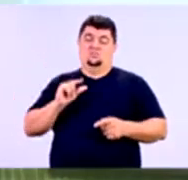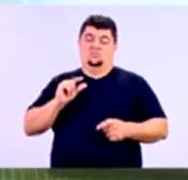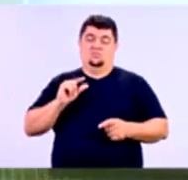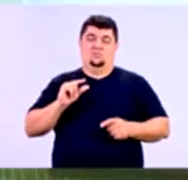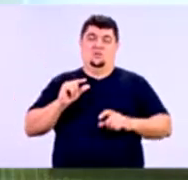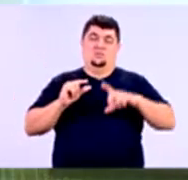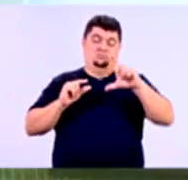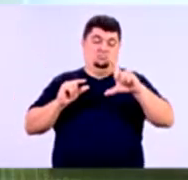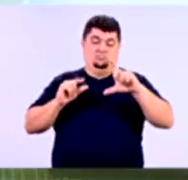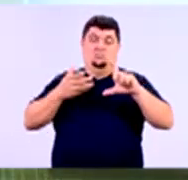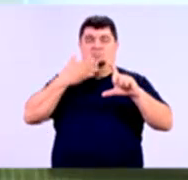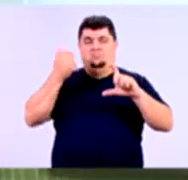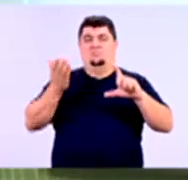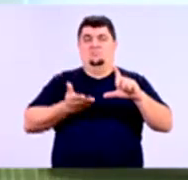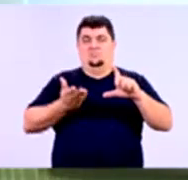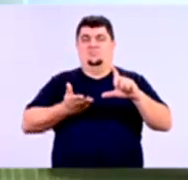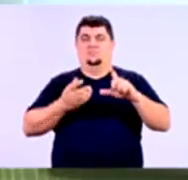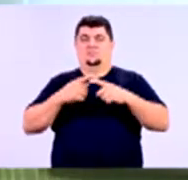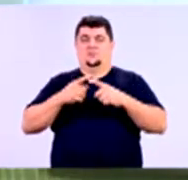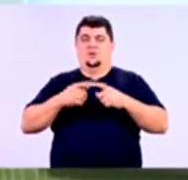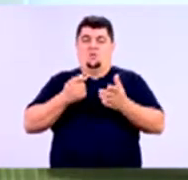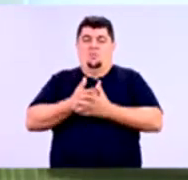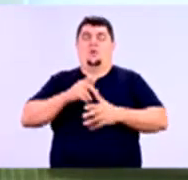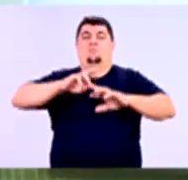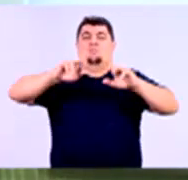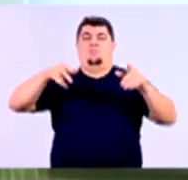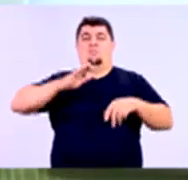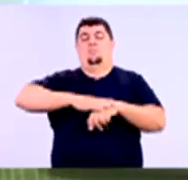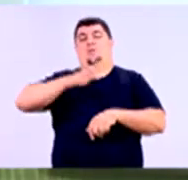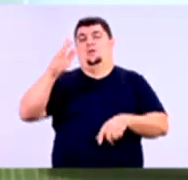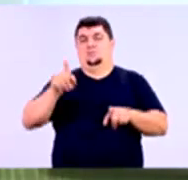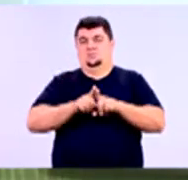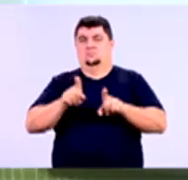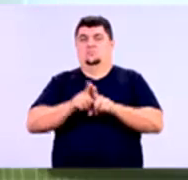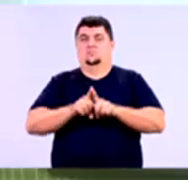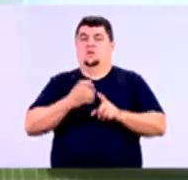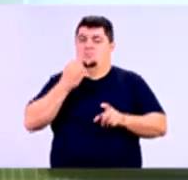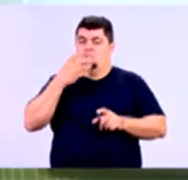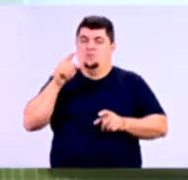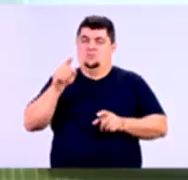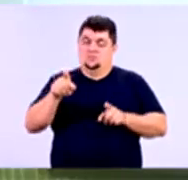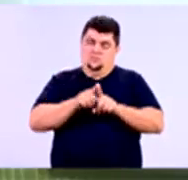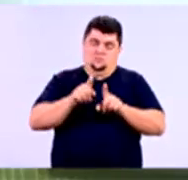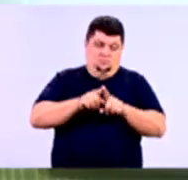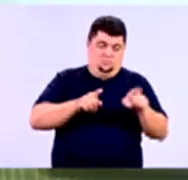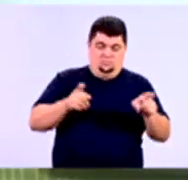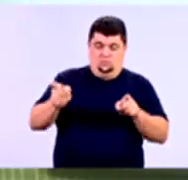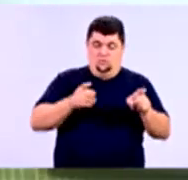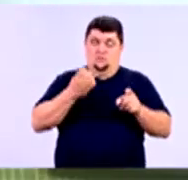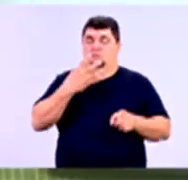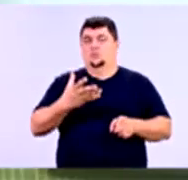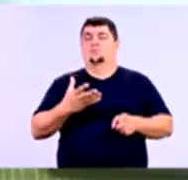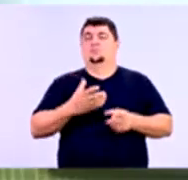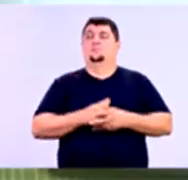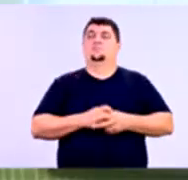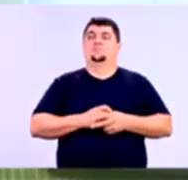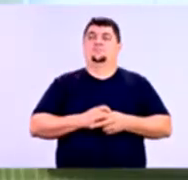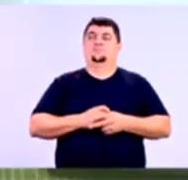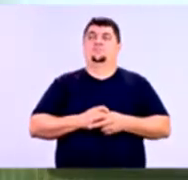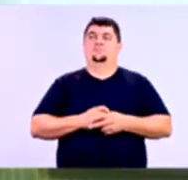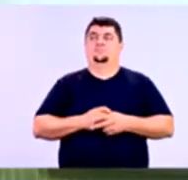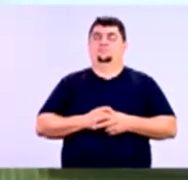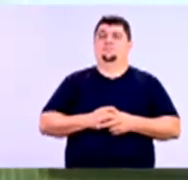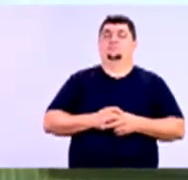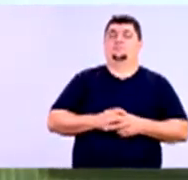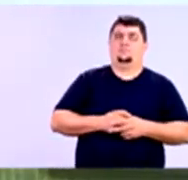mais crédito para esse cliente, para ele poder consumir mais a sua empresa e isso vai ser bom para você e para ele. Então, é importante sim manter